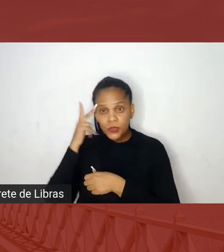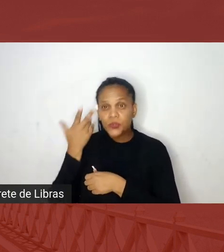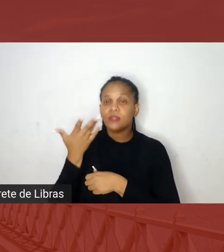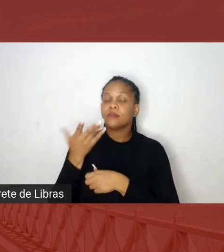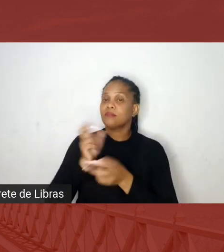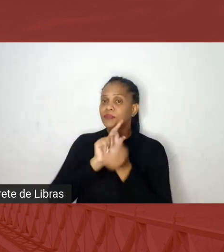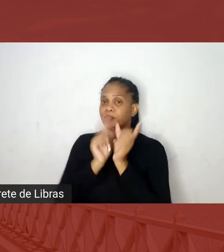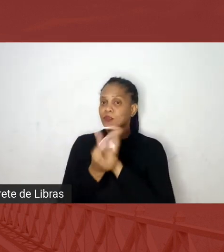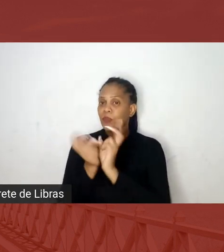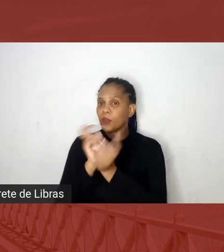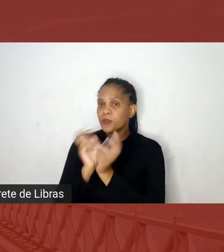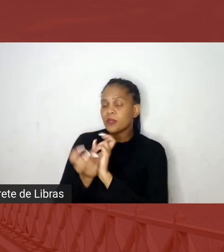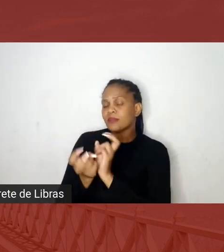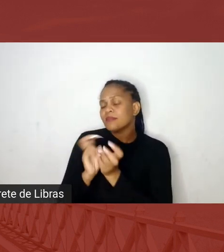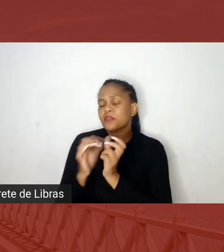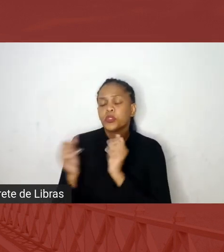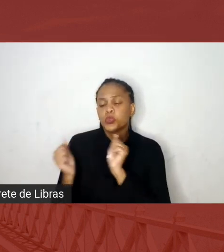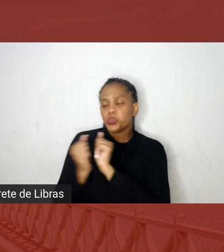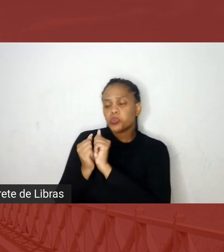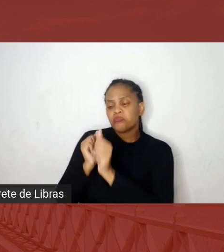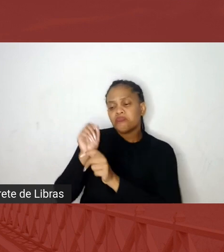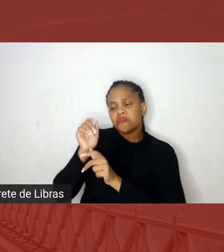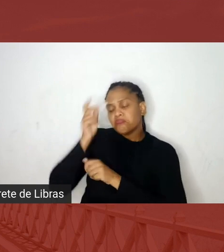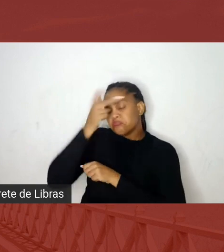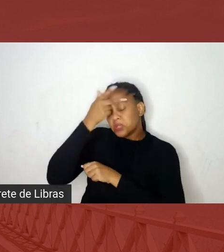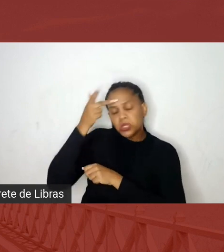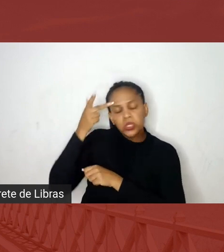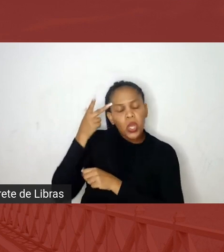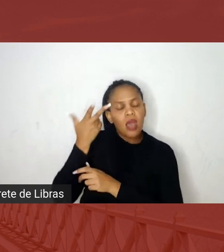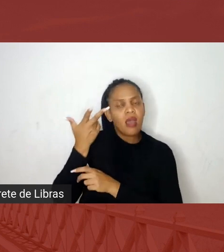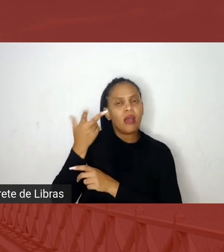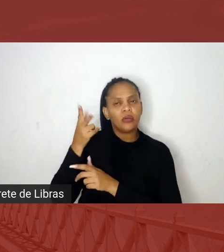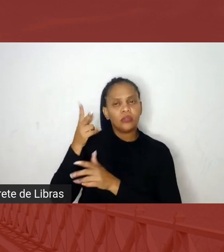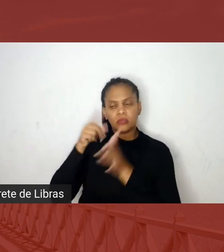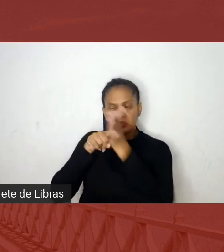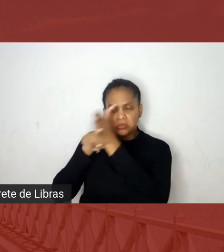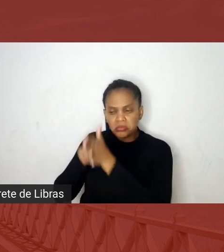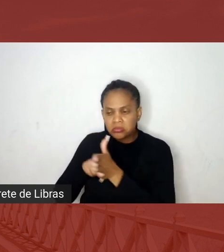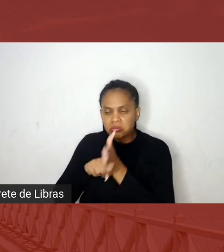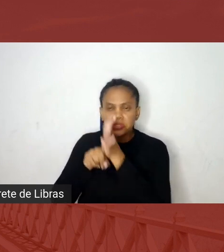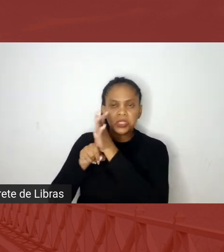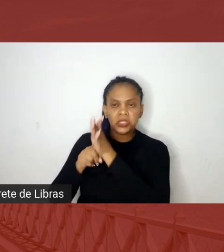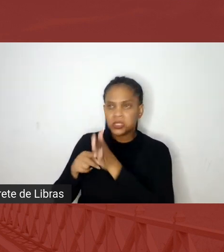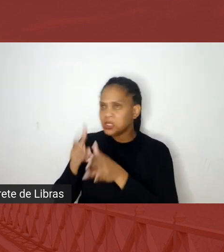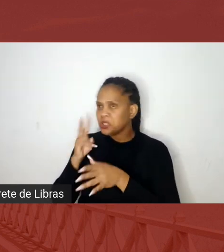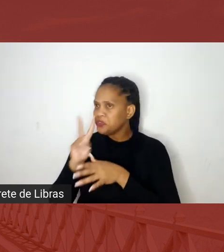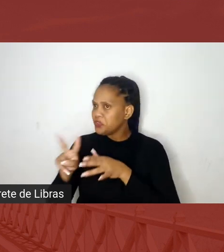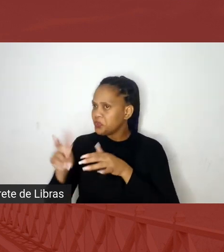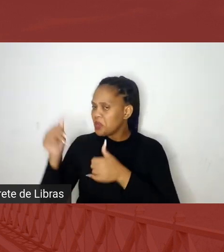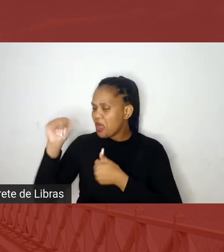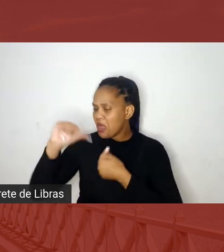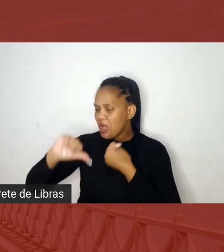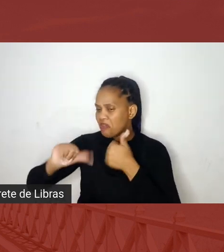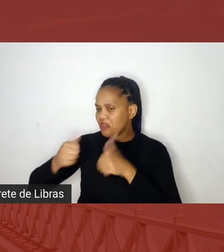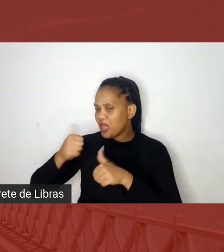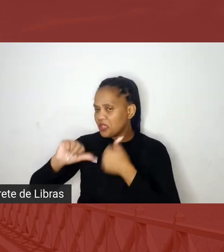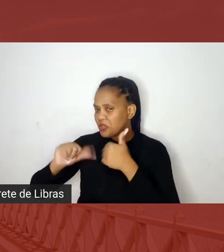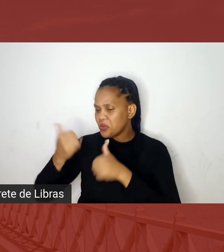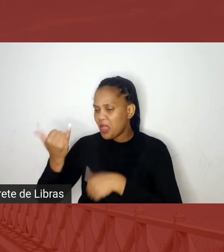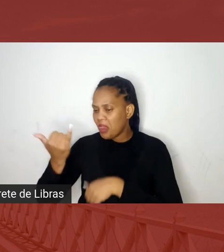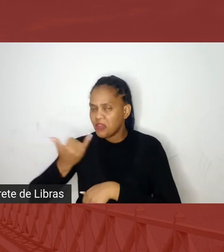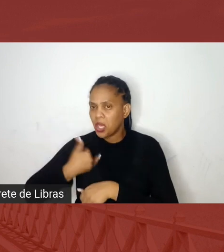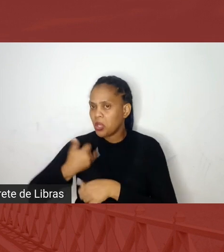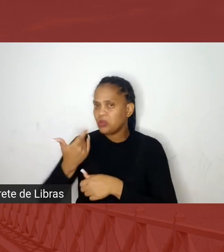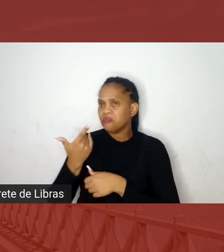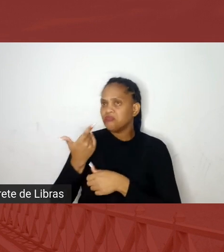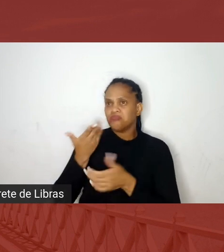um pessoal, e a pessoa avaliou, e depois que ela avaliou, ela, ela mandou que, que eu não tinha passado, né, que tal, tal,